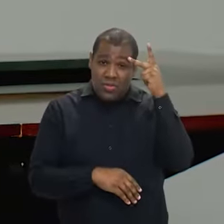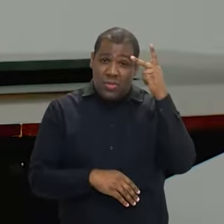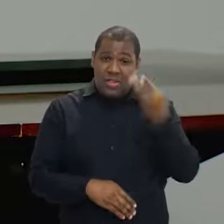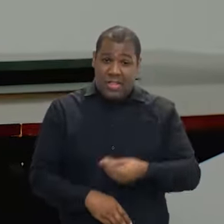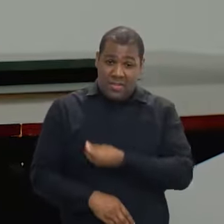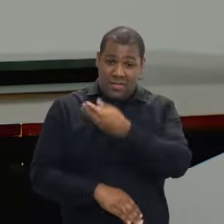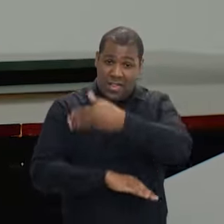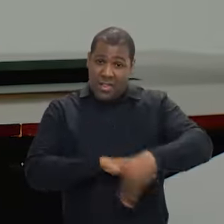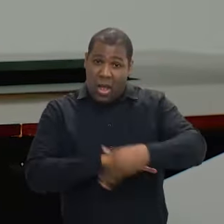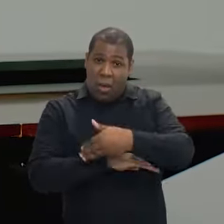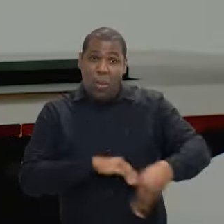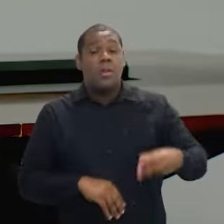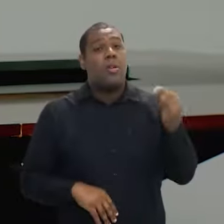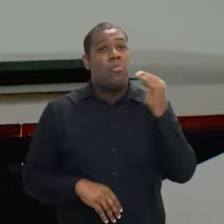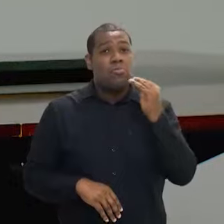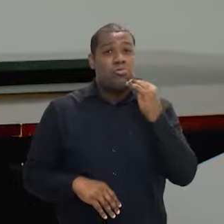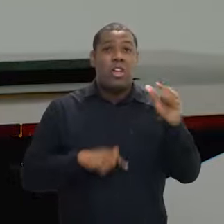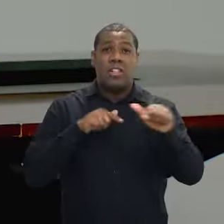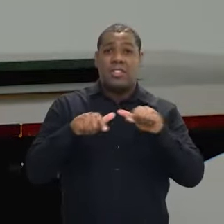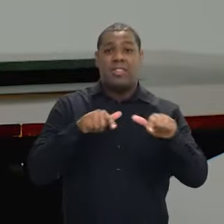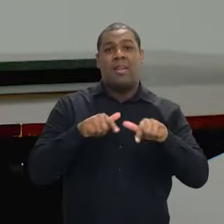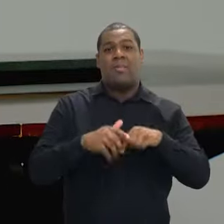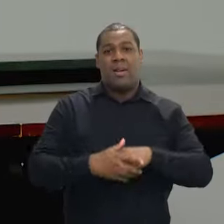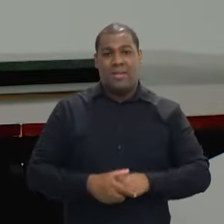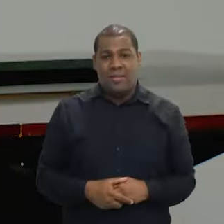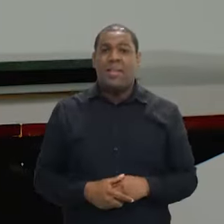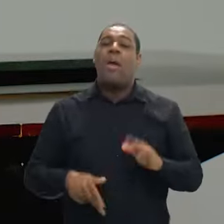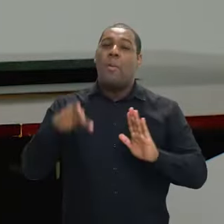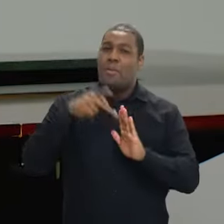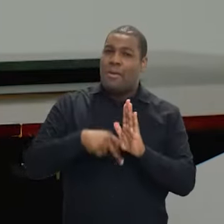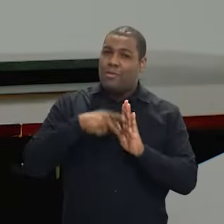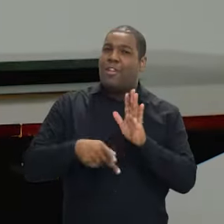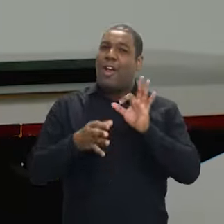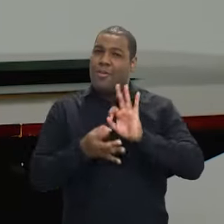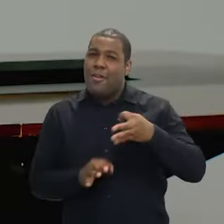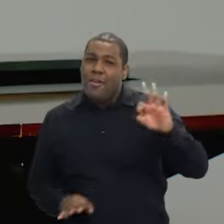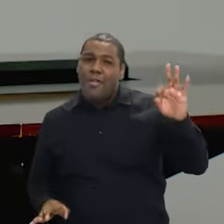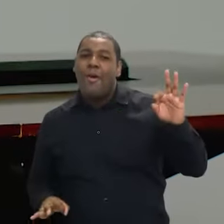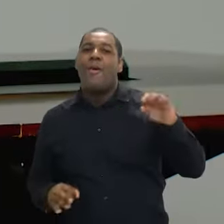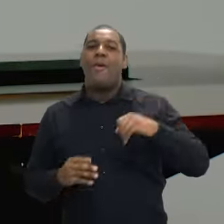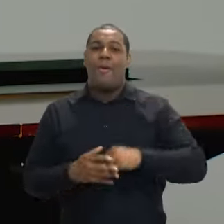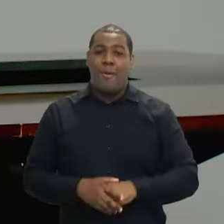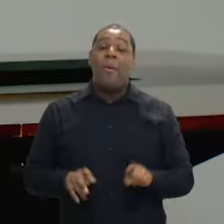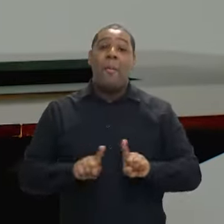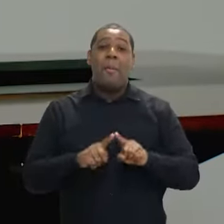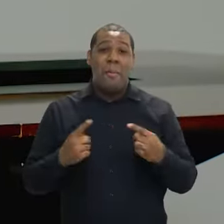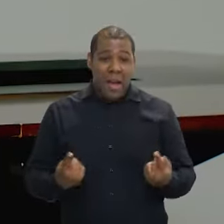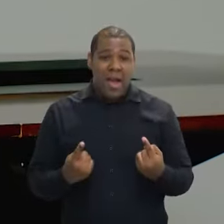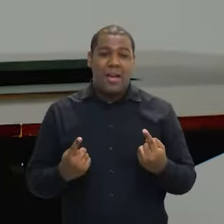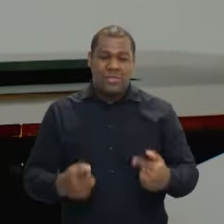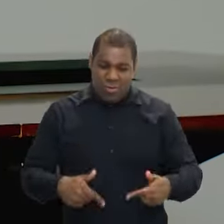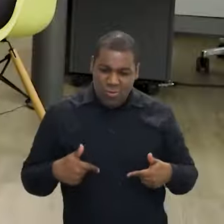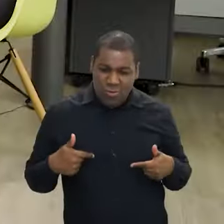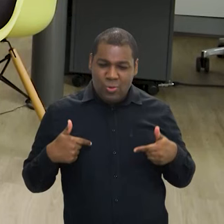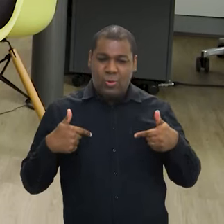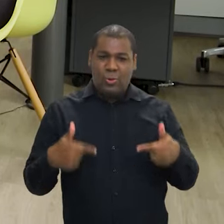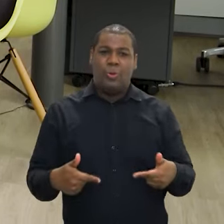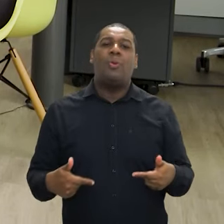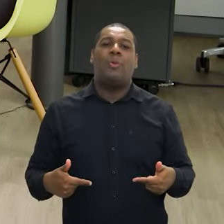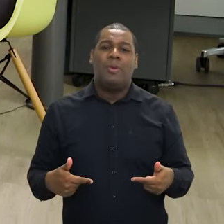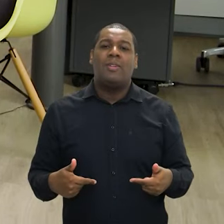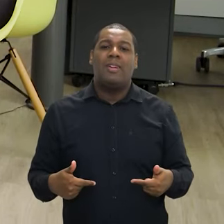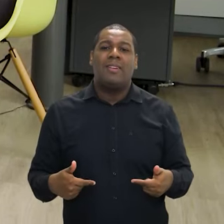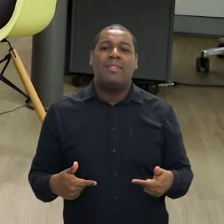empregabilidade. Então, é realmente um plano muito completo, um desafio enorme para a gente, mas a gente está muito disposto e